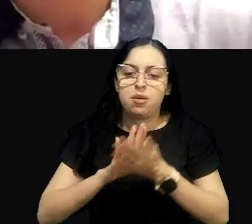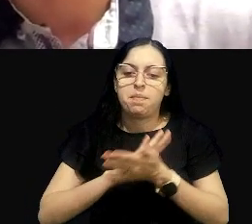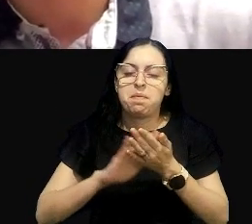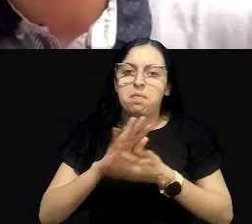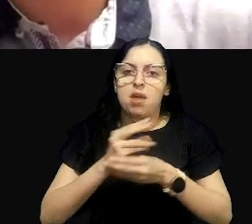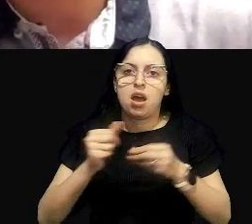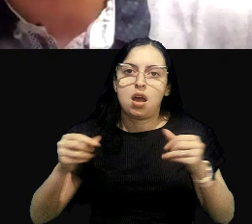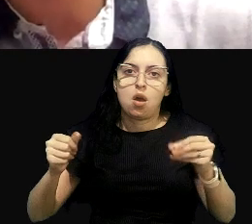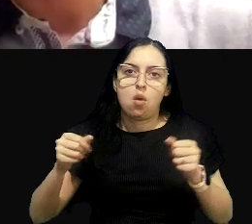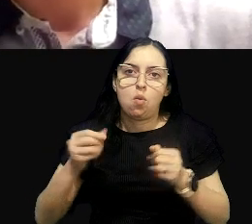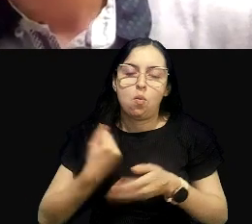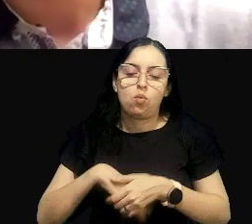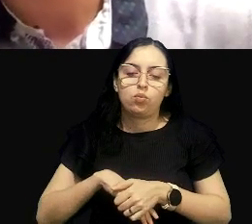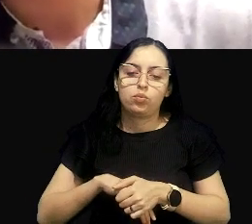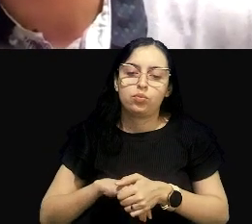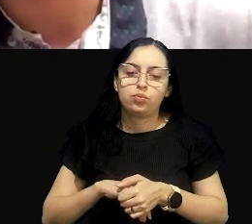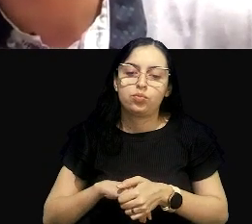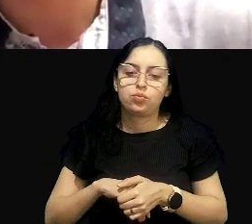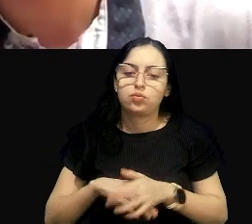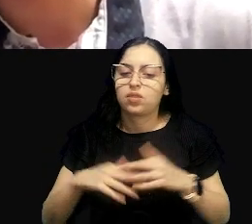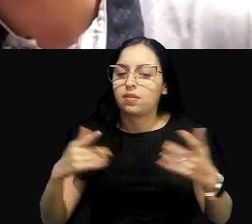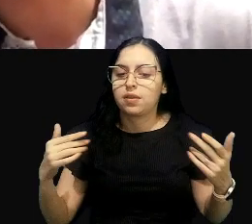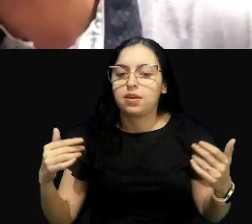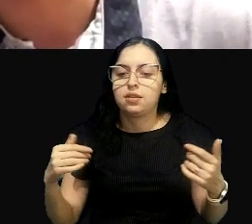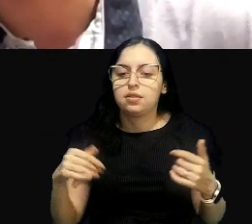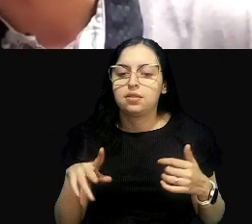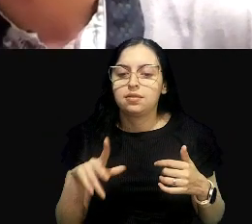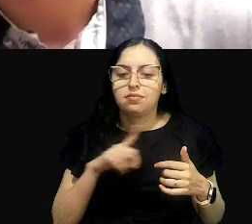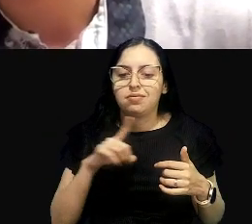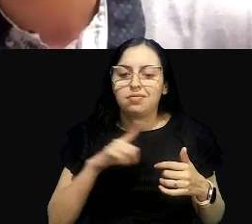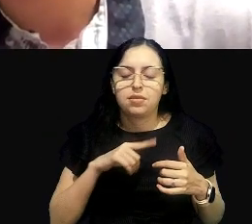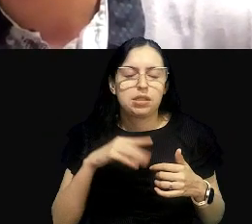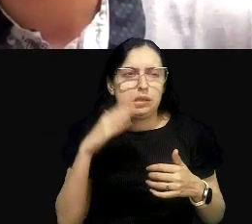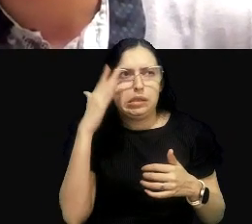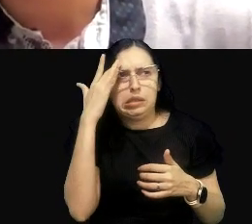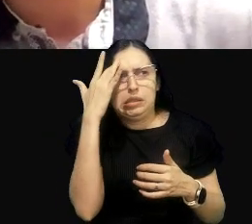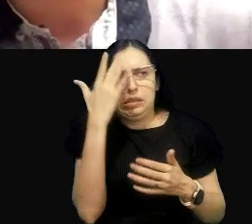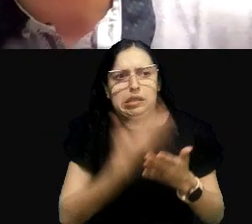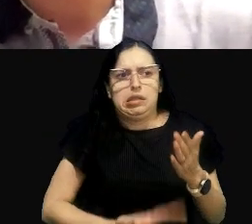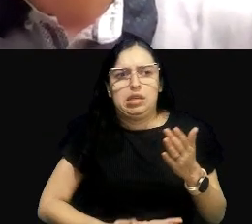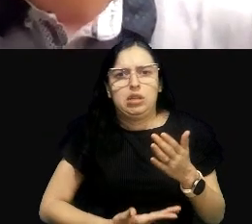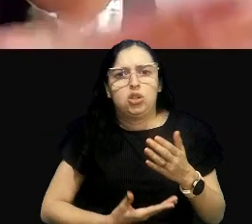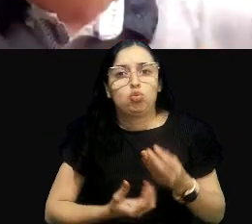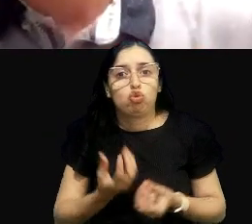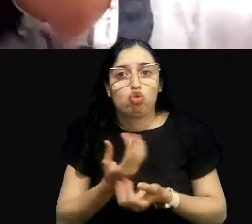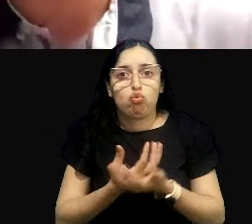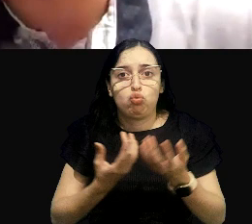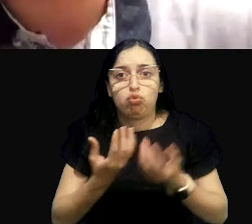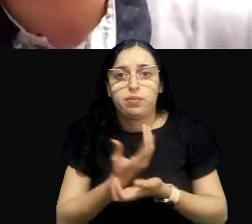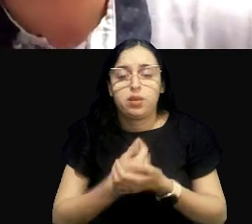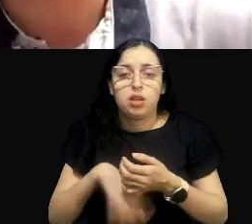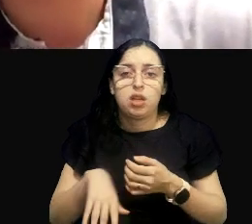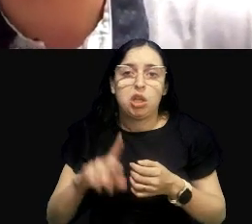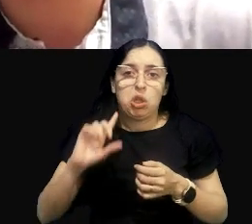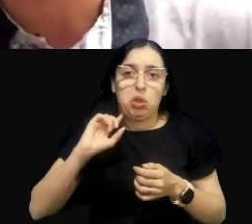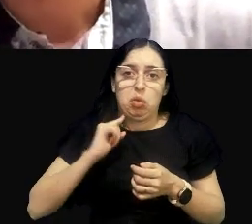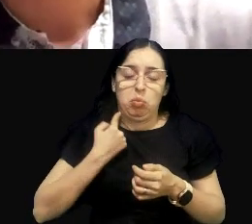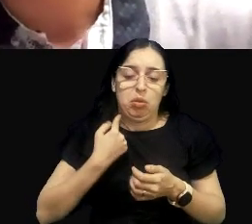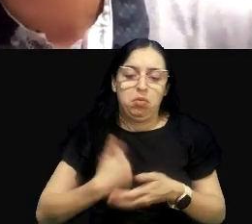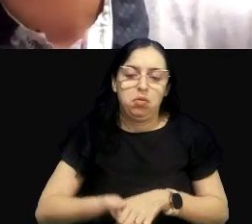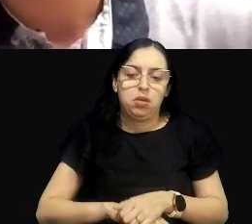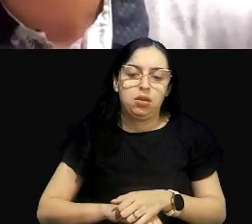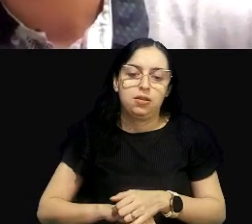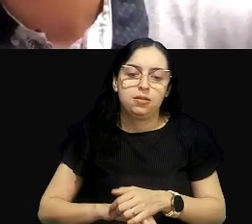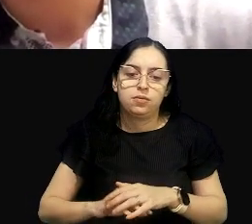que vêm pelos esgotos e etc. Então, você tem episódios ali terríveis dessa espuma tóxica literalmente engolindo a cidade.